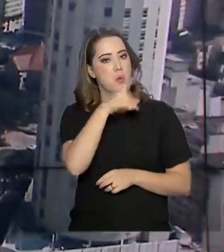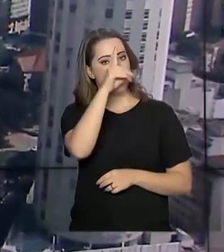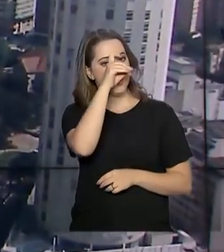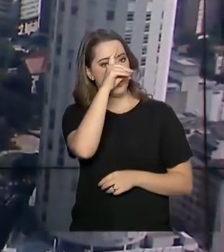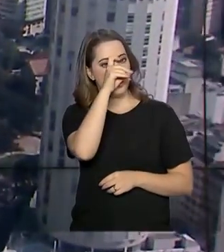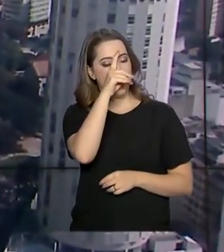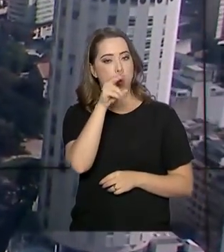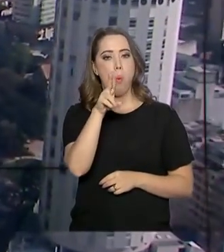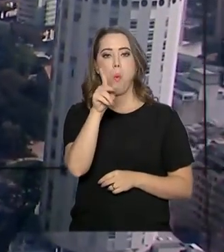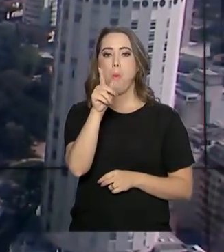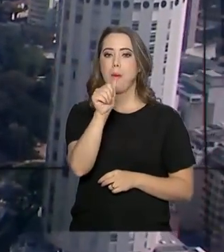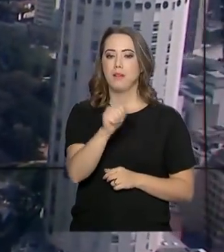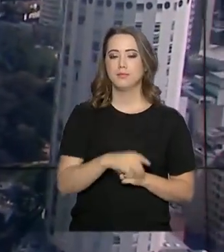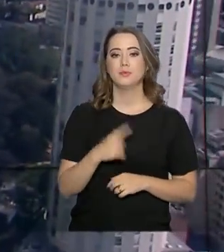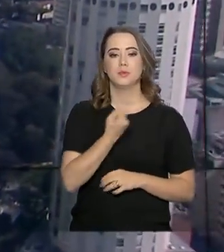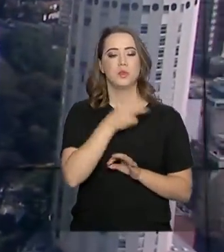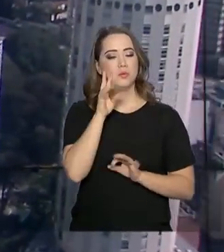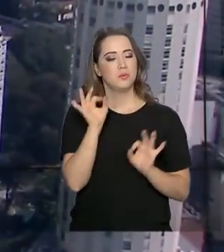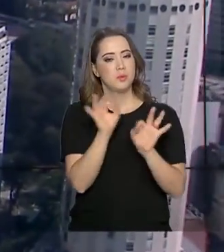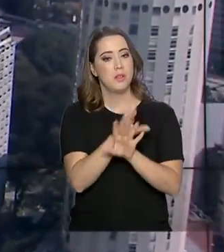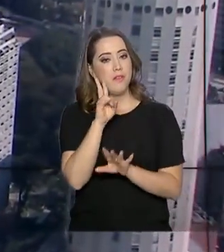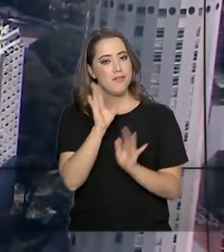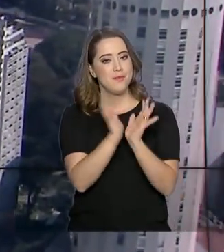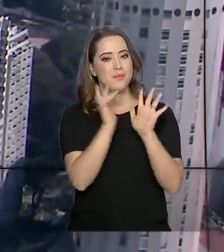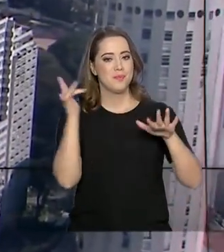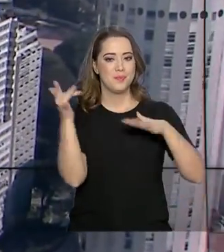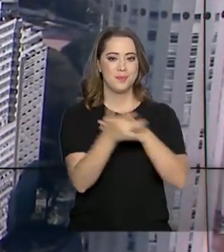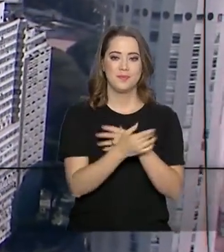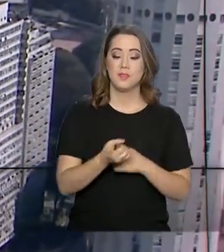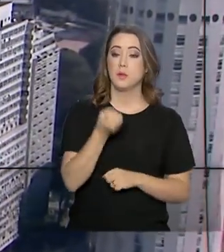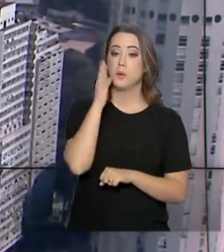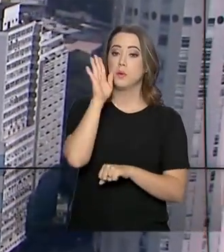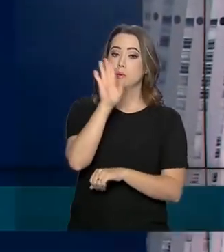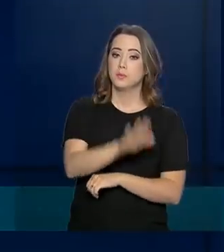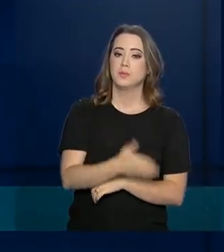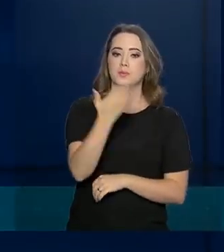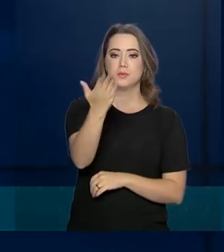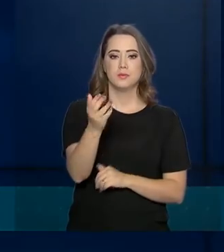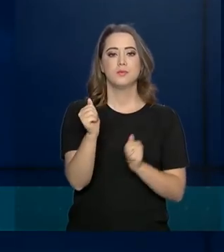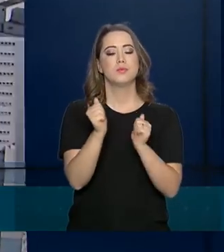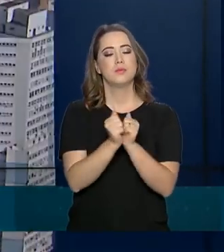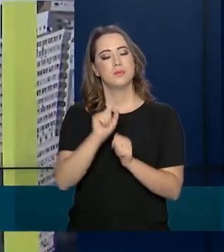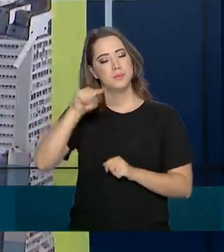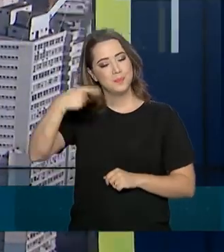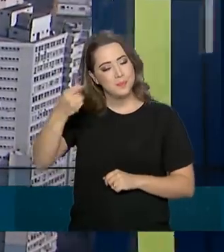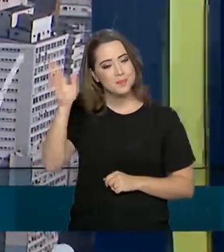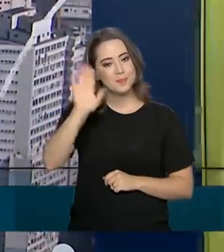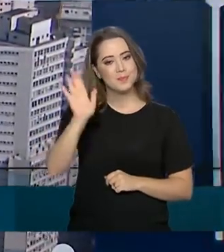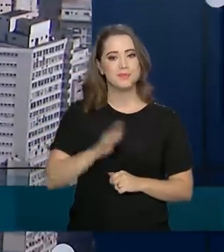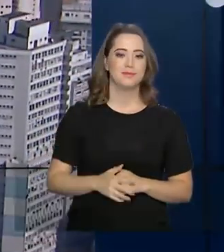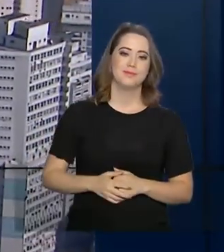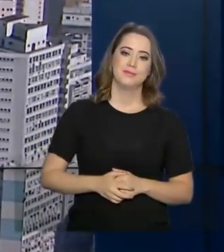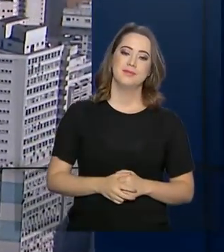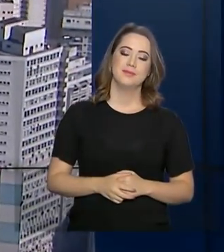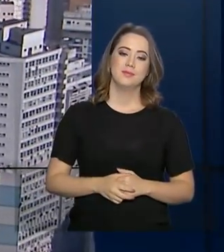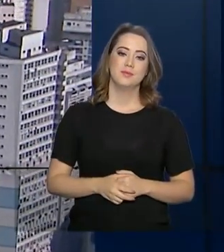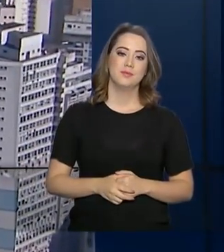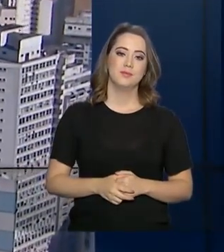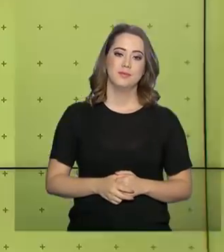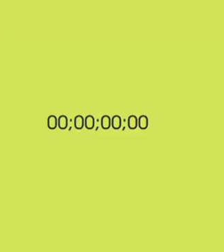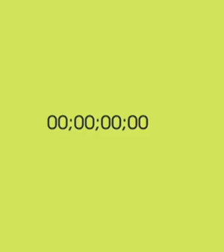E nós ficamos por aqui. Acompanhe a gente também pelas redes sociais. Uma boa tarde para você e até a próxima edição.